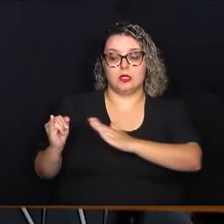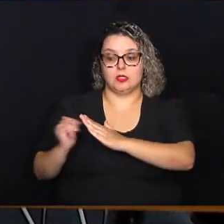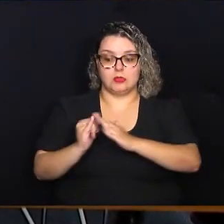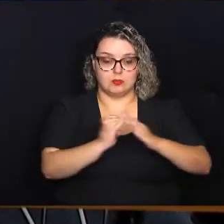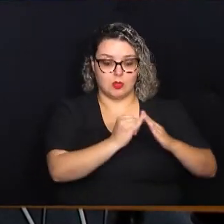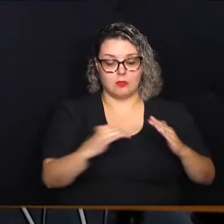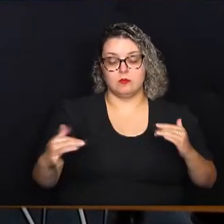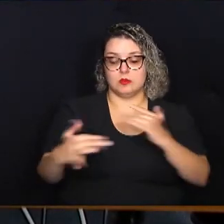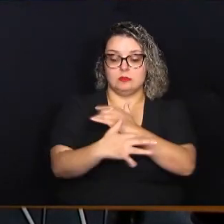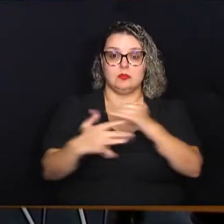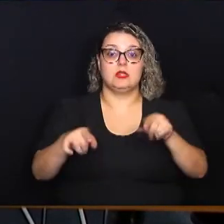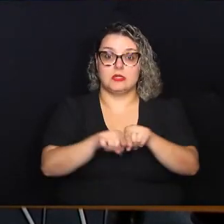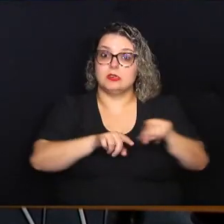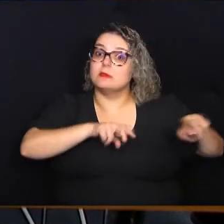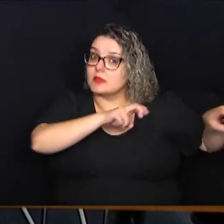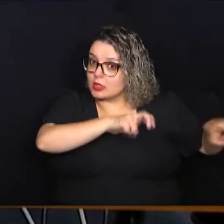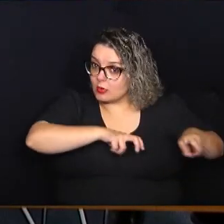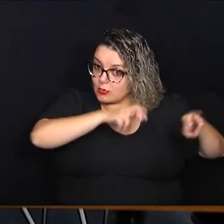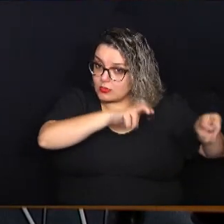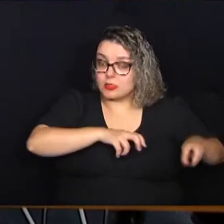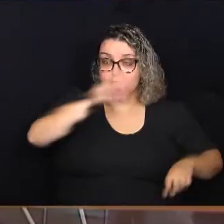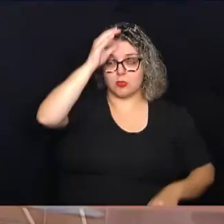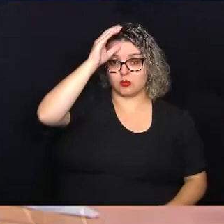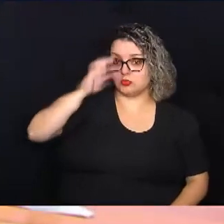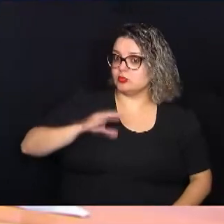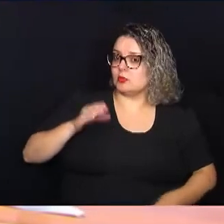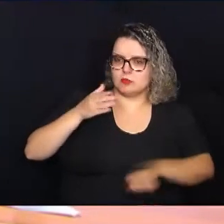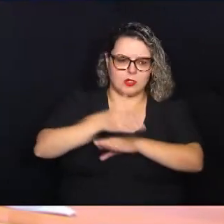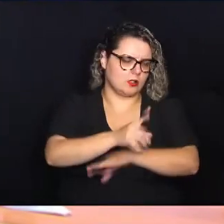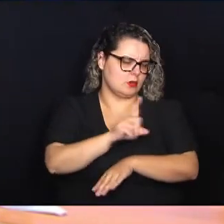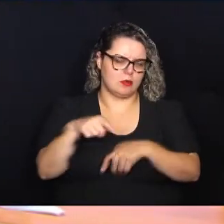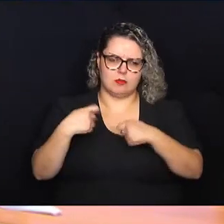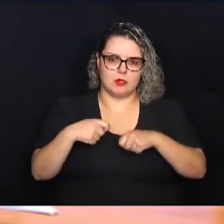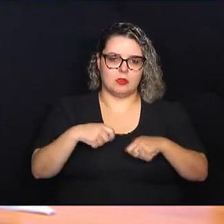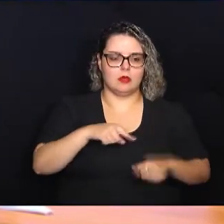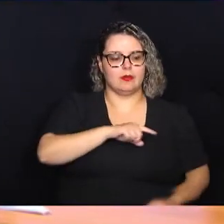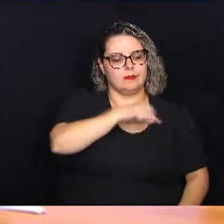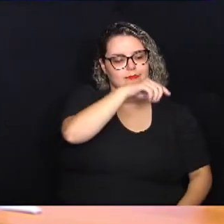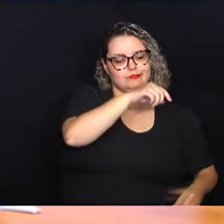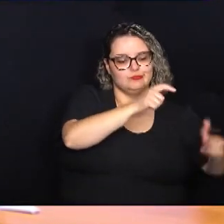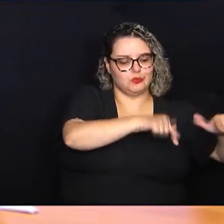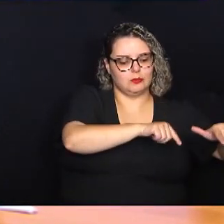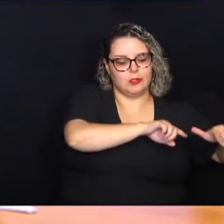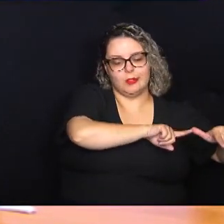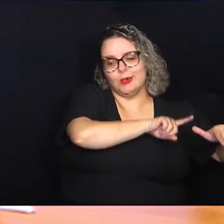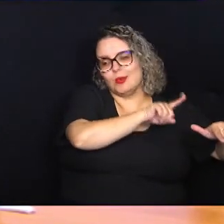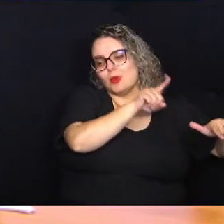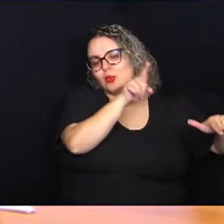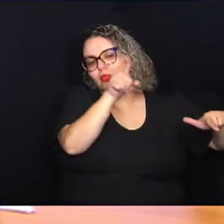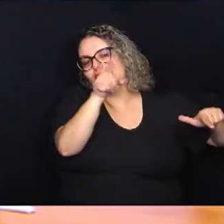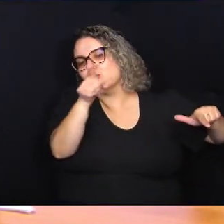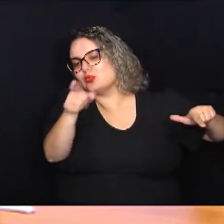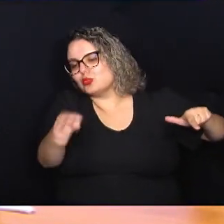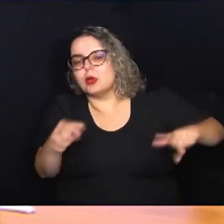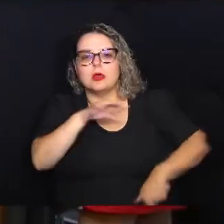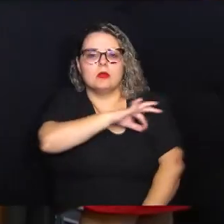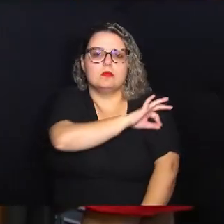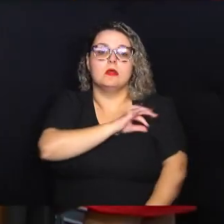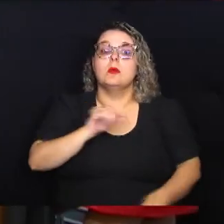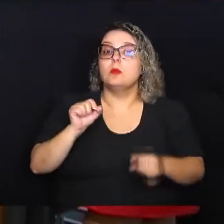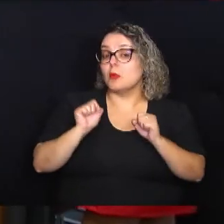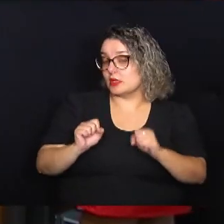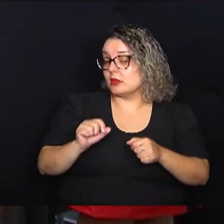forma, o cidadão pode ter acesso sem precisar se deslocar, realizando todo o processo pela internet.